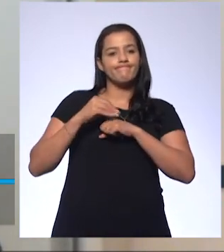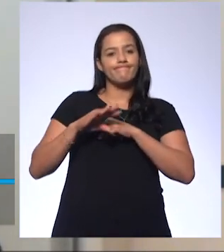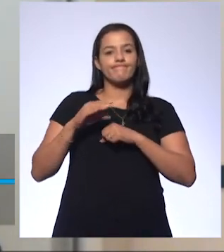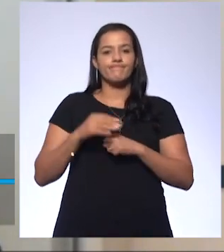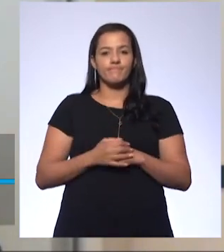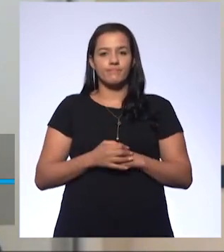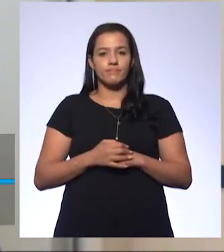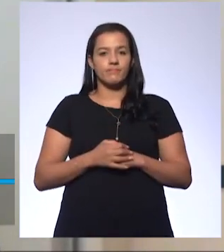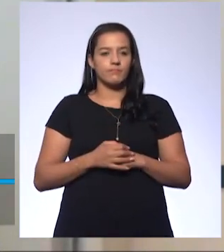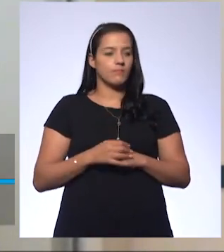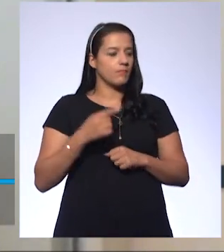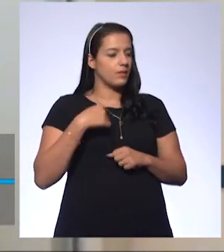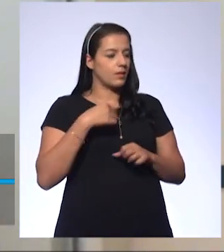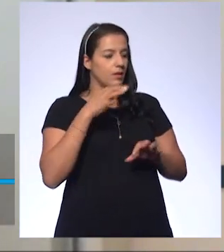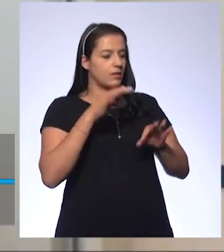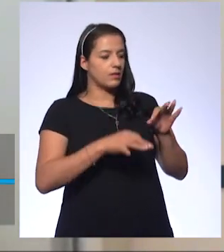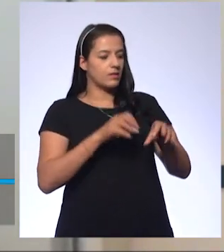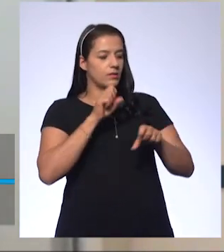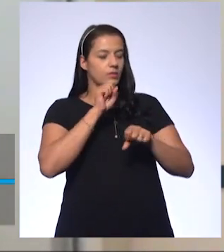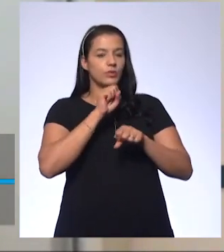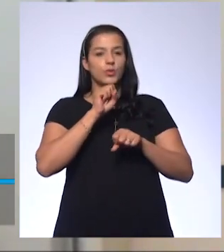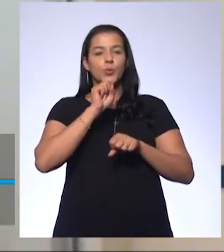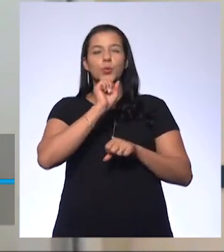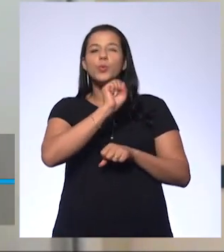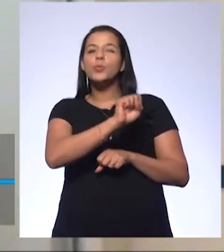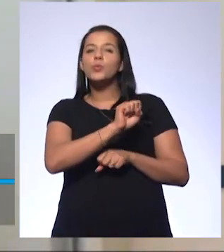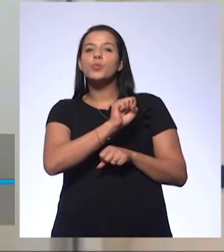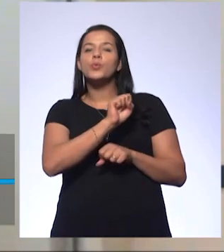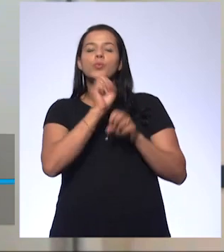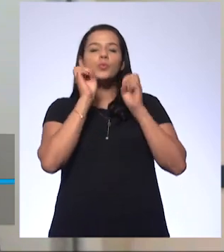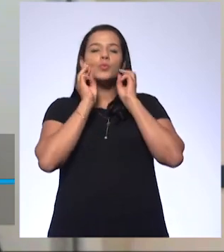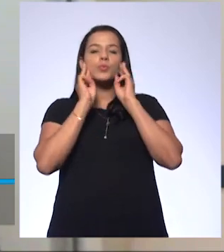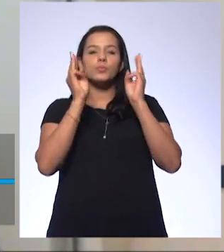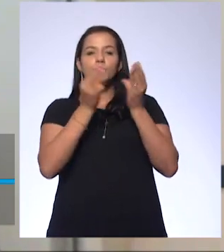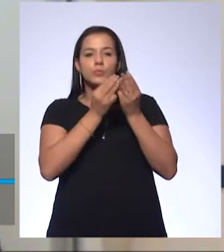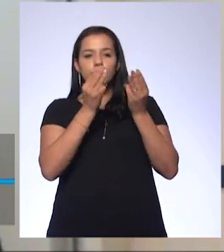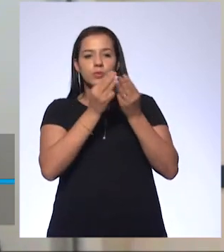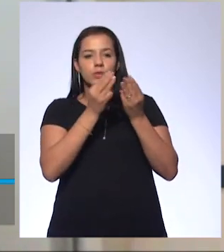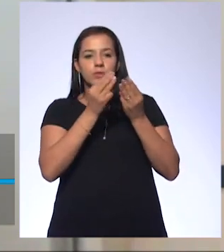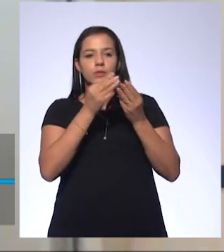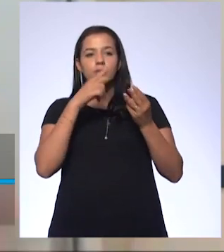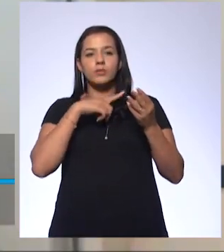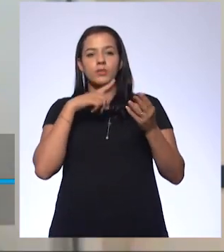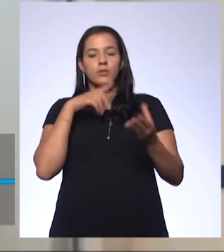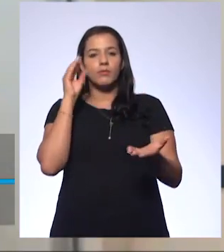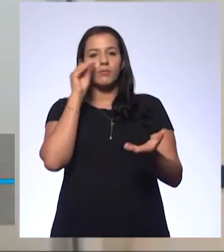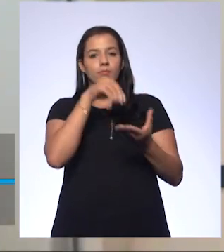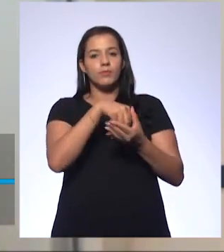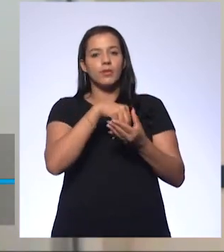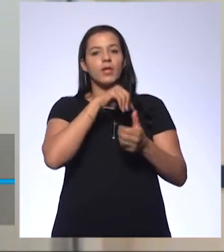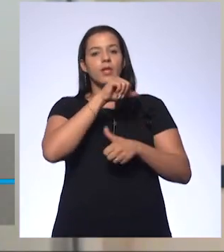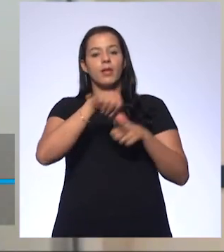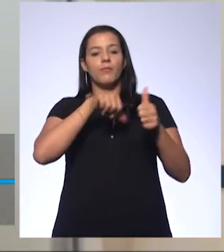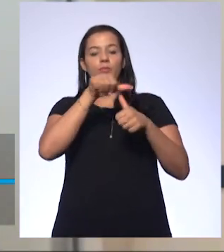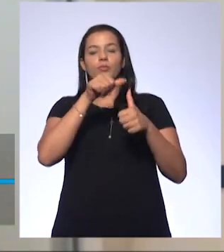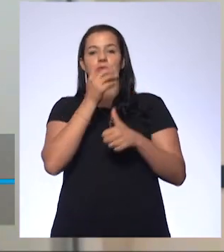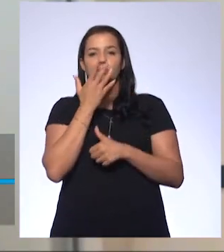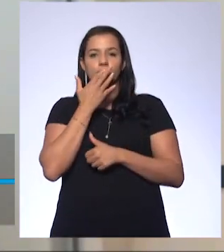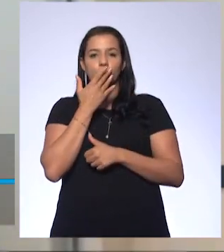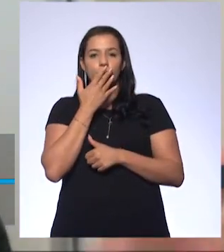indicadores são substâncias que eu vou acrescentar ao meio e essa solução, ela muda de cor.